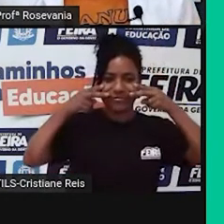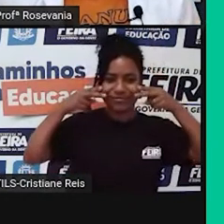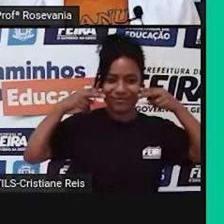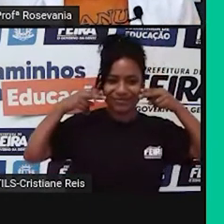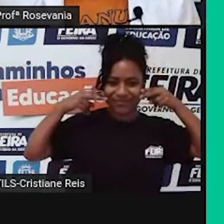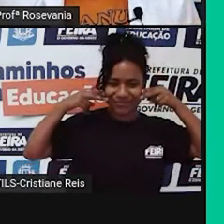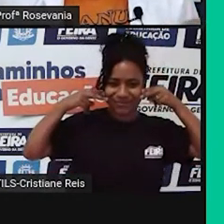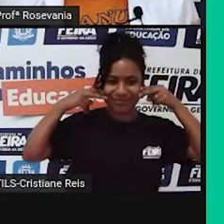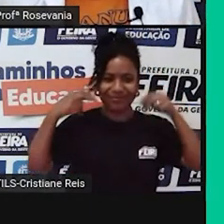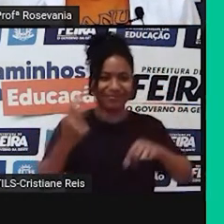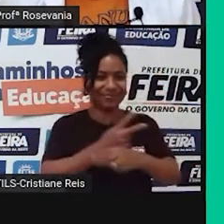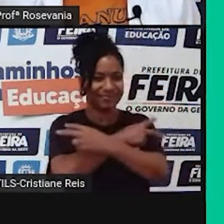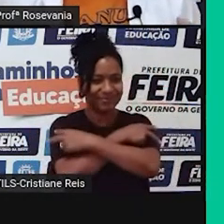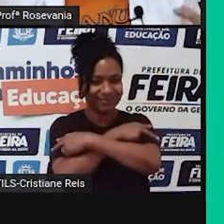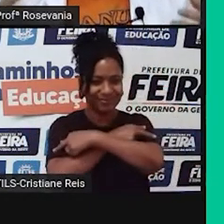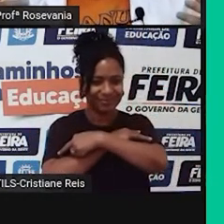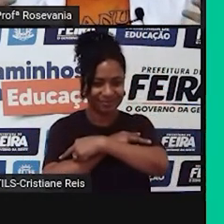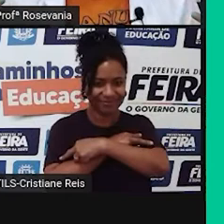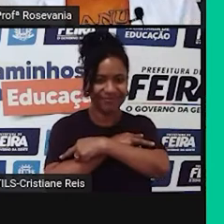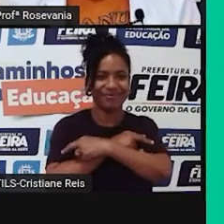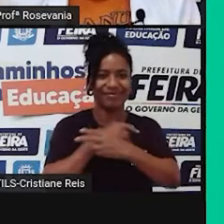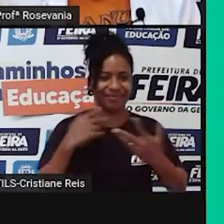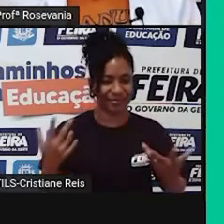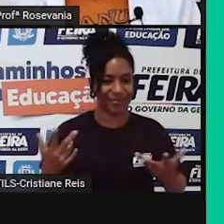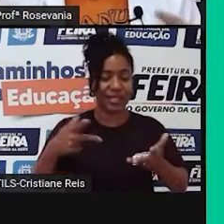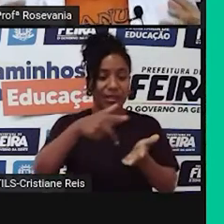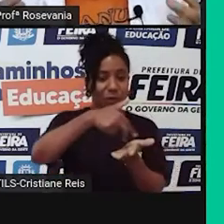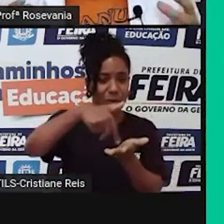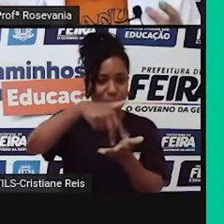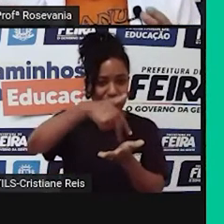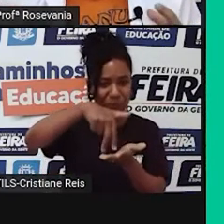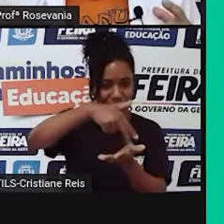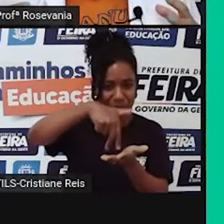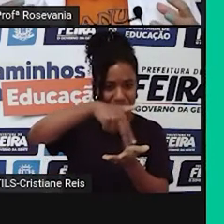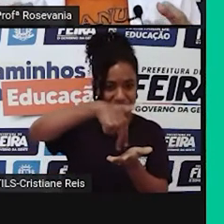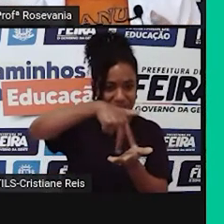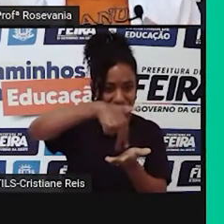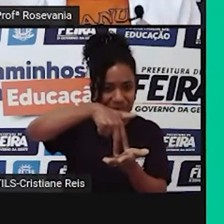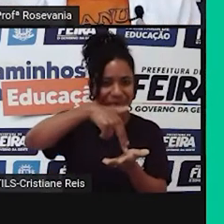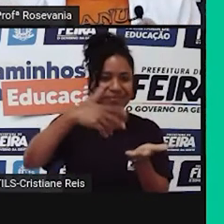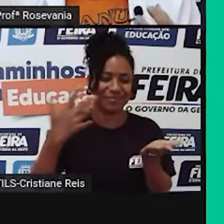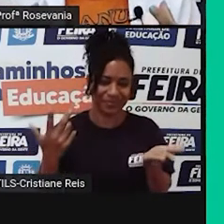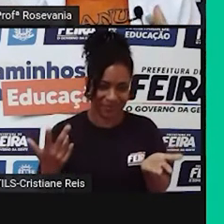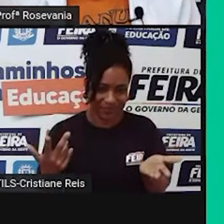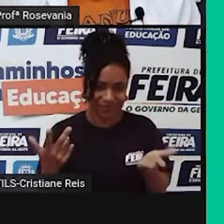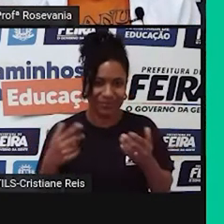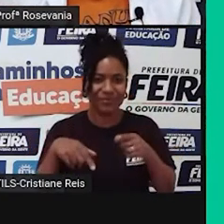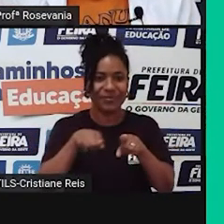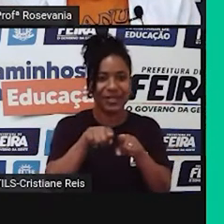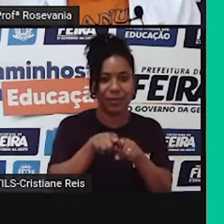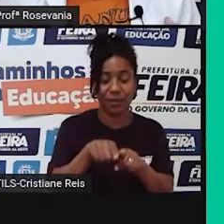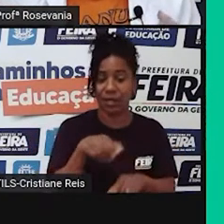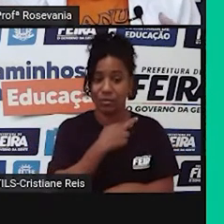as suas danças, com a sua